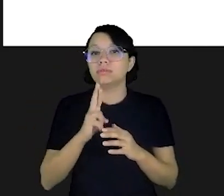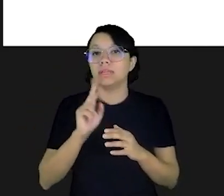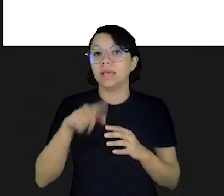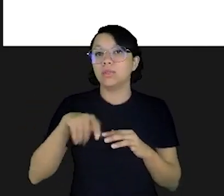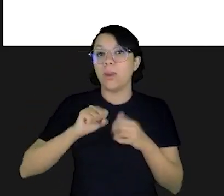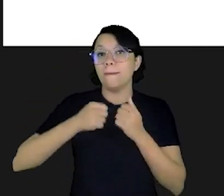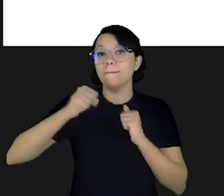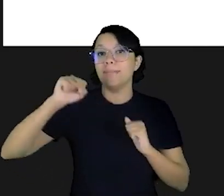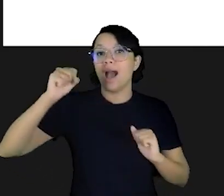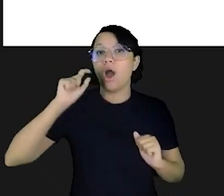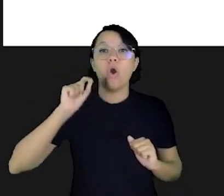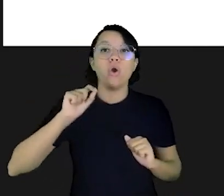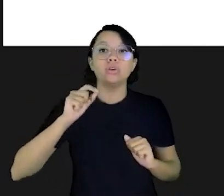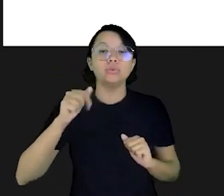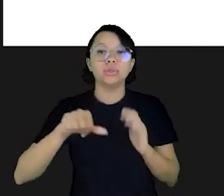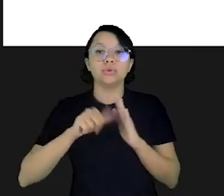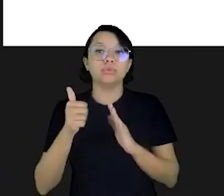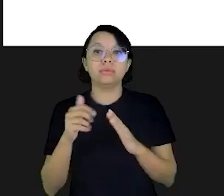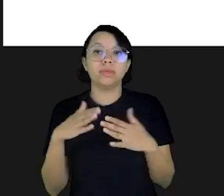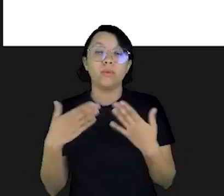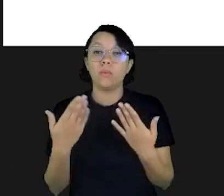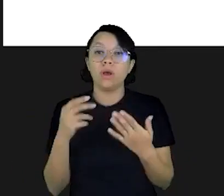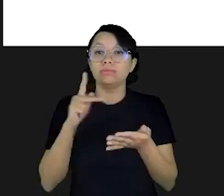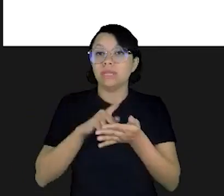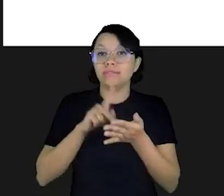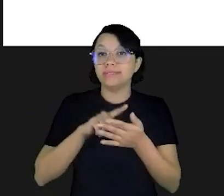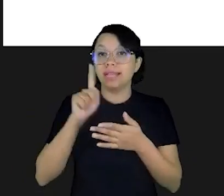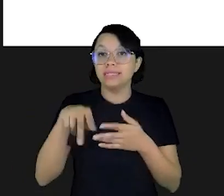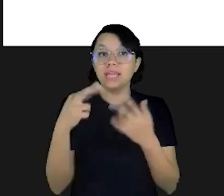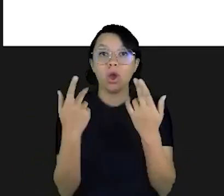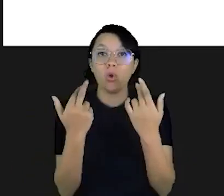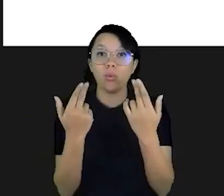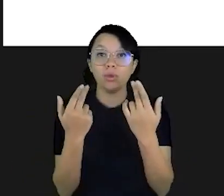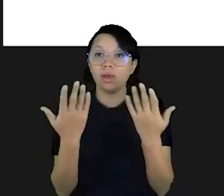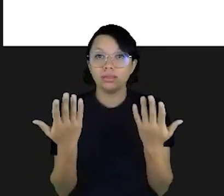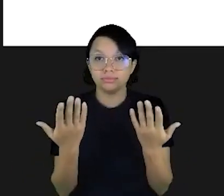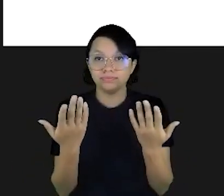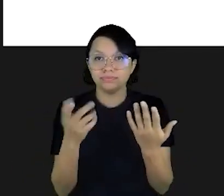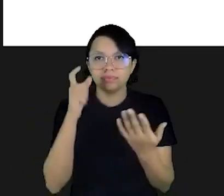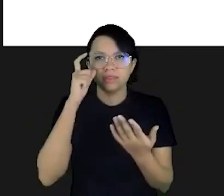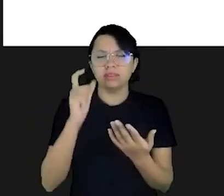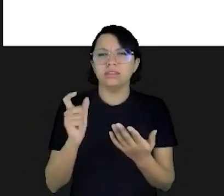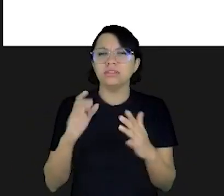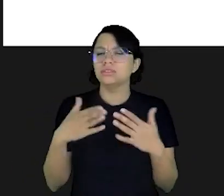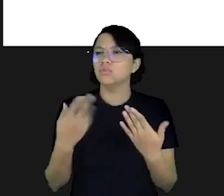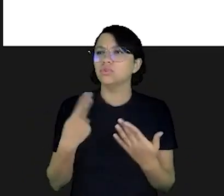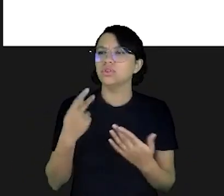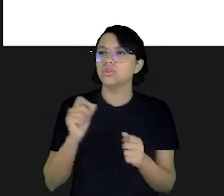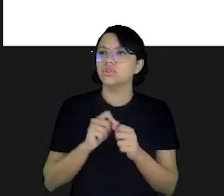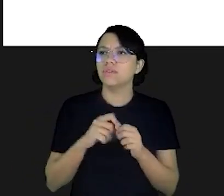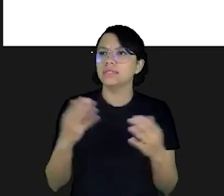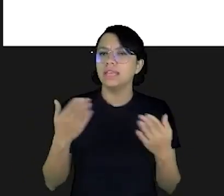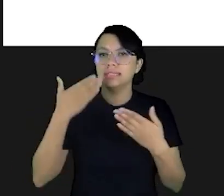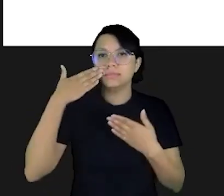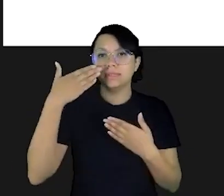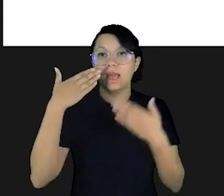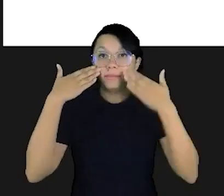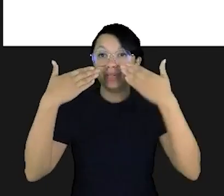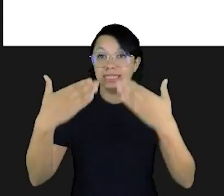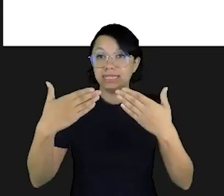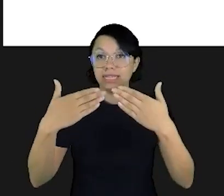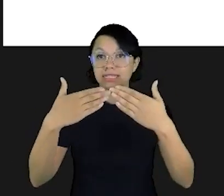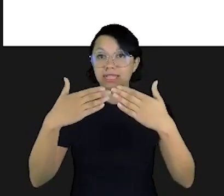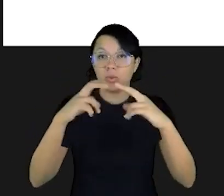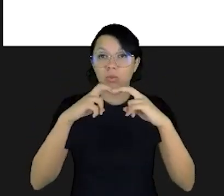é maior do que o primeiro. Quando, na verdade, essas duas contas são absolutamente a mesma coisa. É interessante quando a gente faz esta apresentação